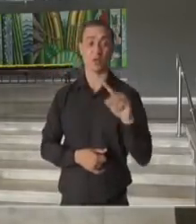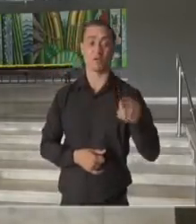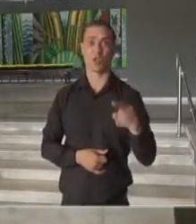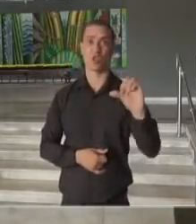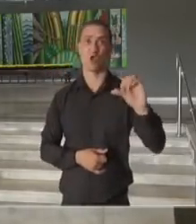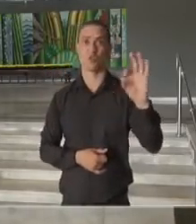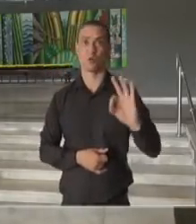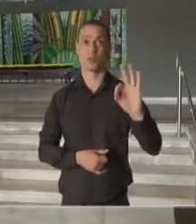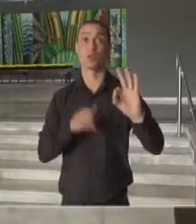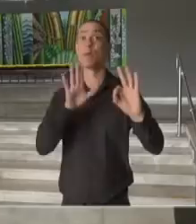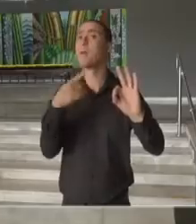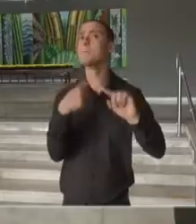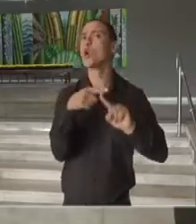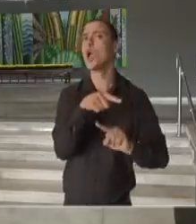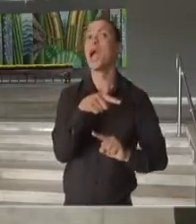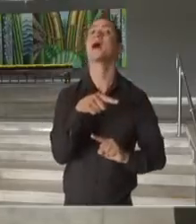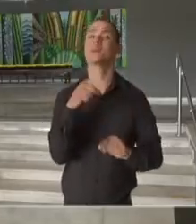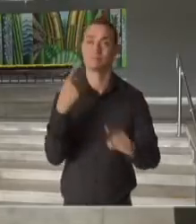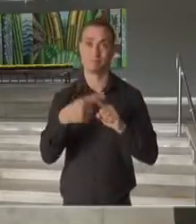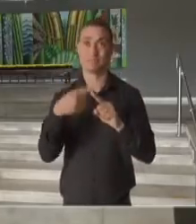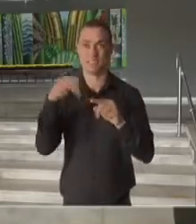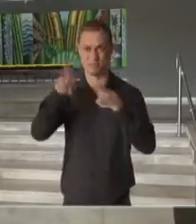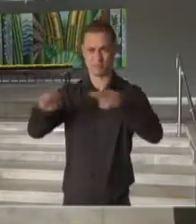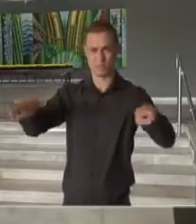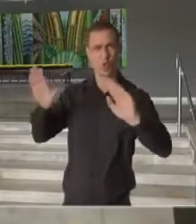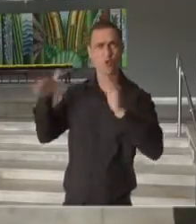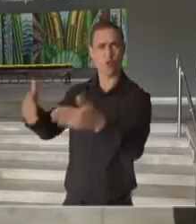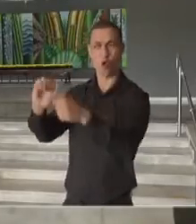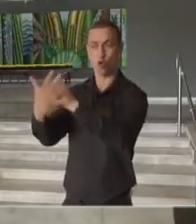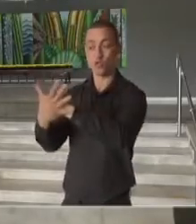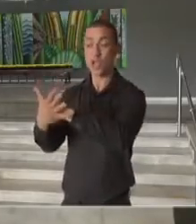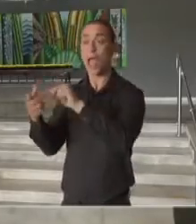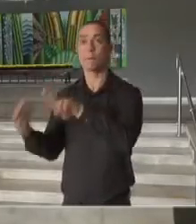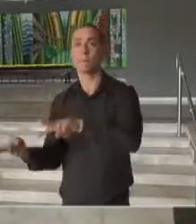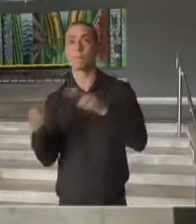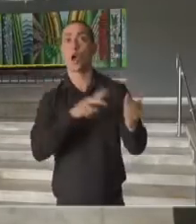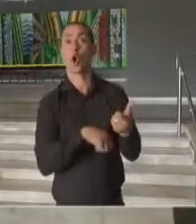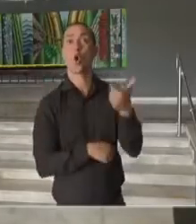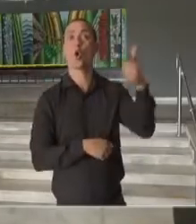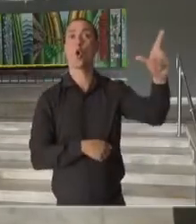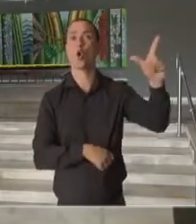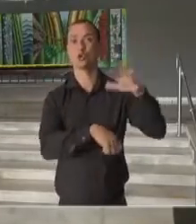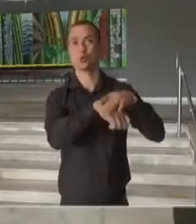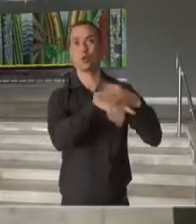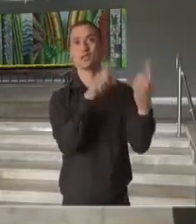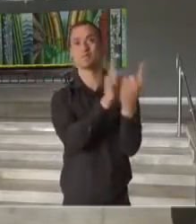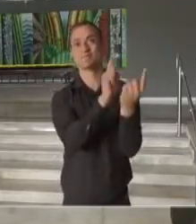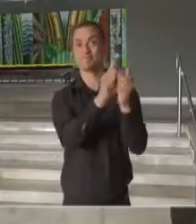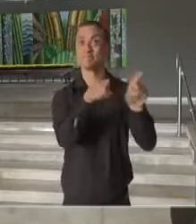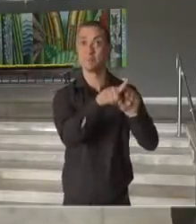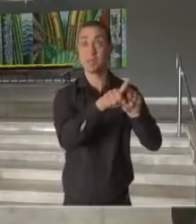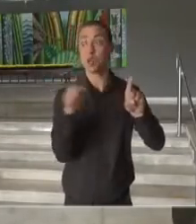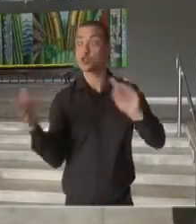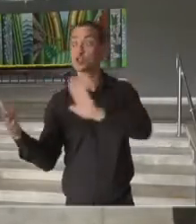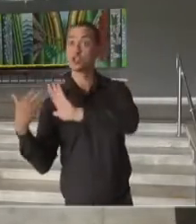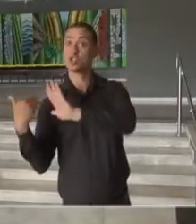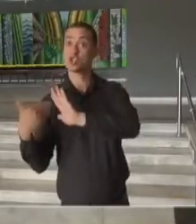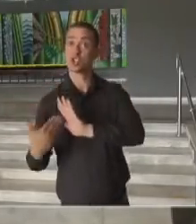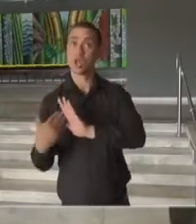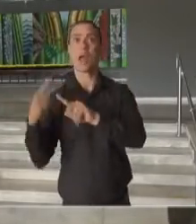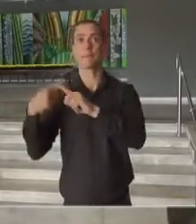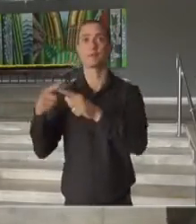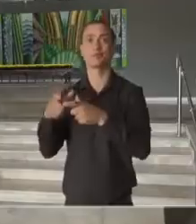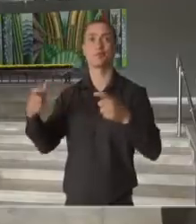reduzindo o número de leitos, desmobilizando esses leitos para o acolhimento e o atendimento de outras